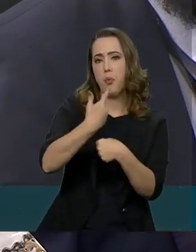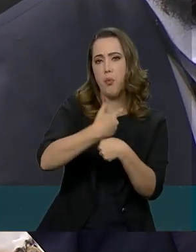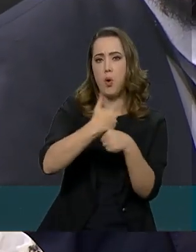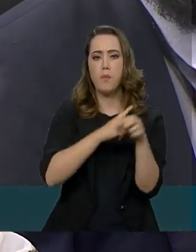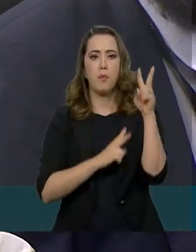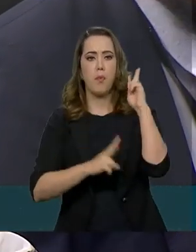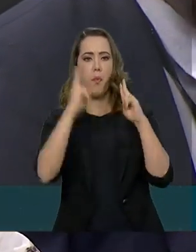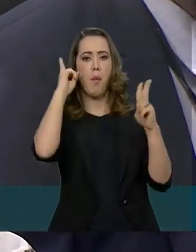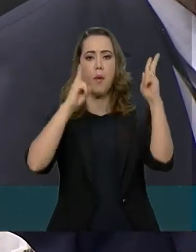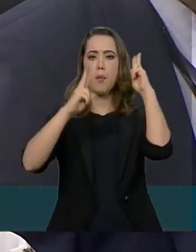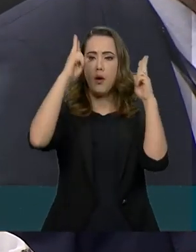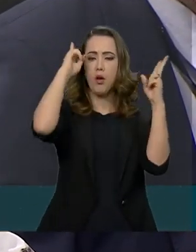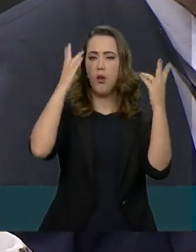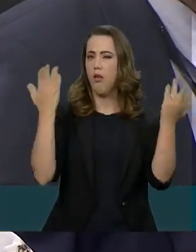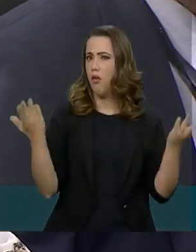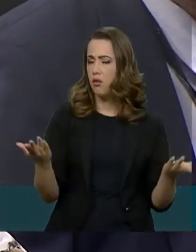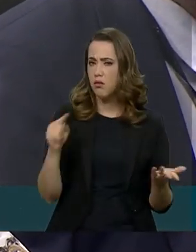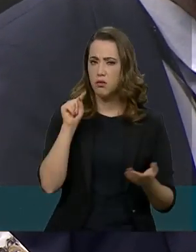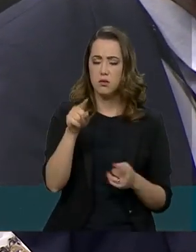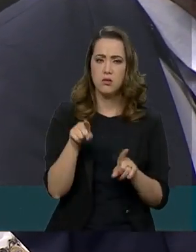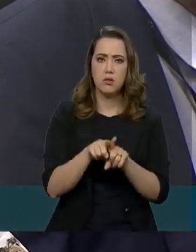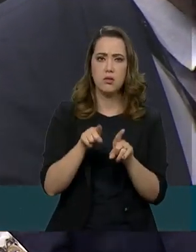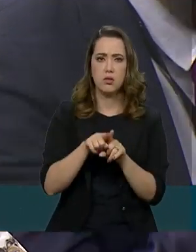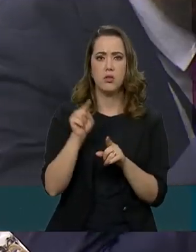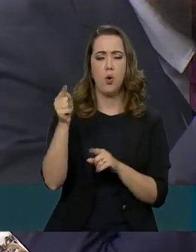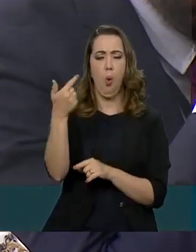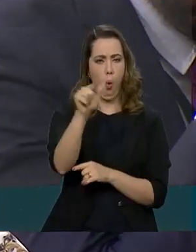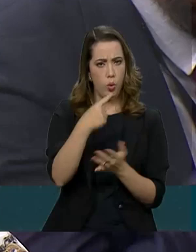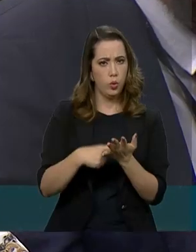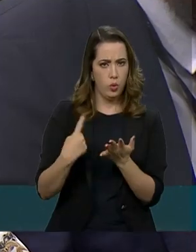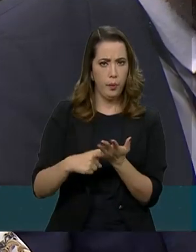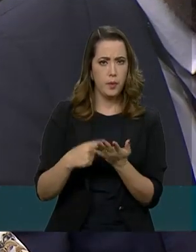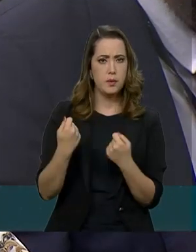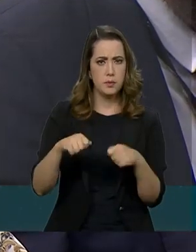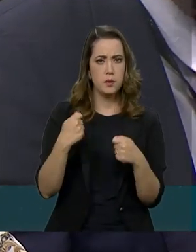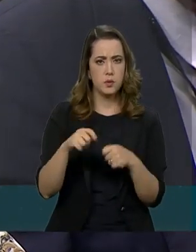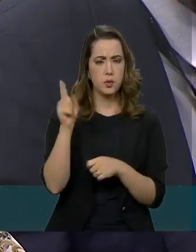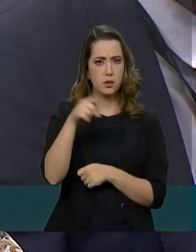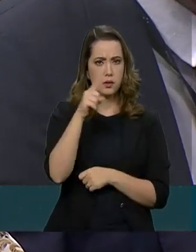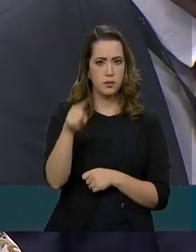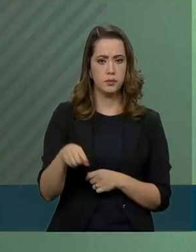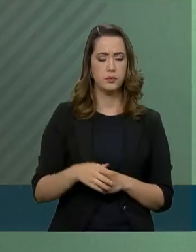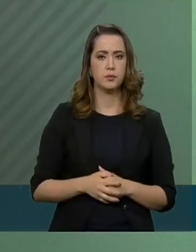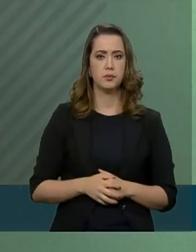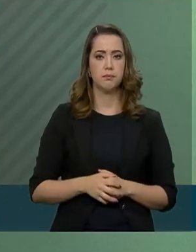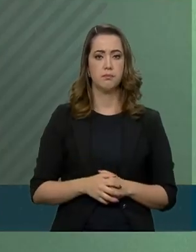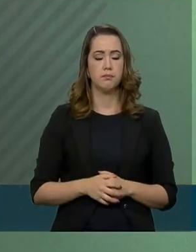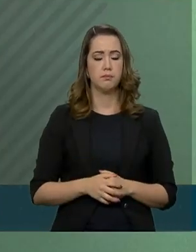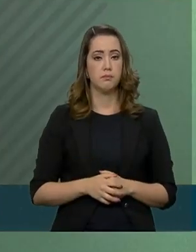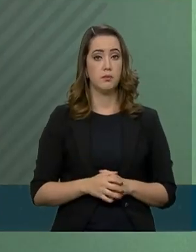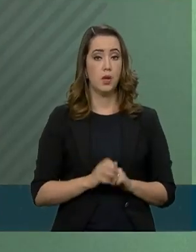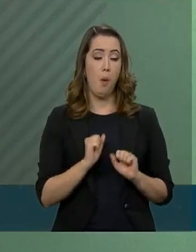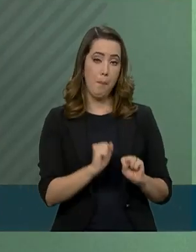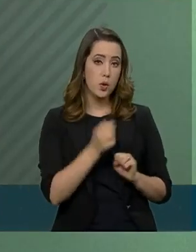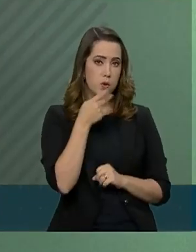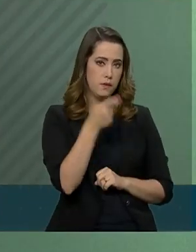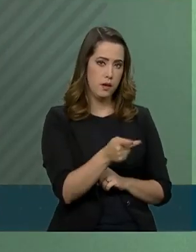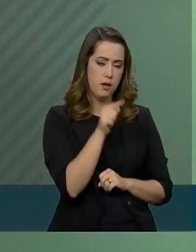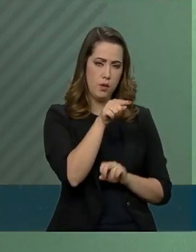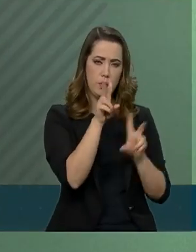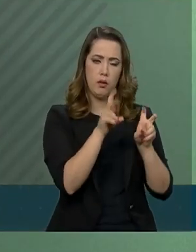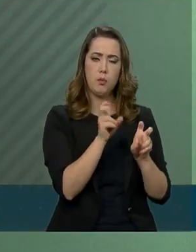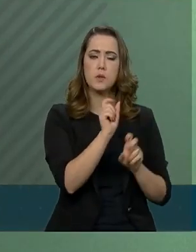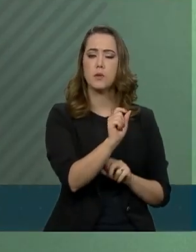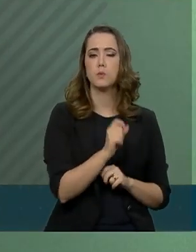presidente teve que adiar com o ministro da Europa e Eu posso complementar no tocante a esse